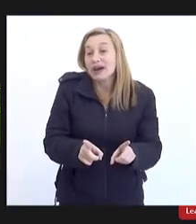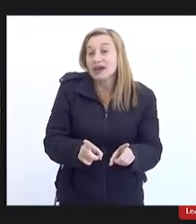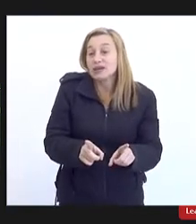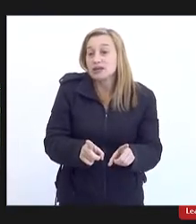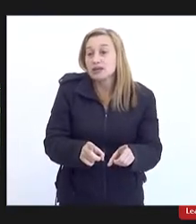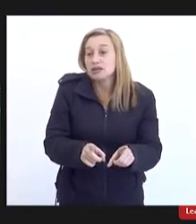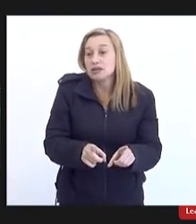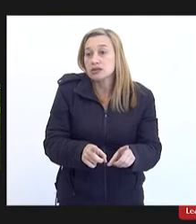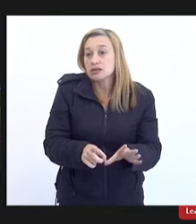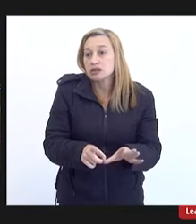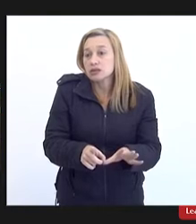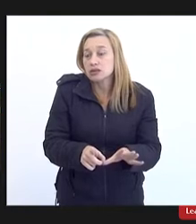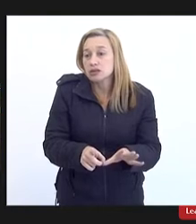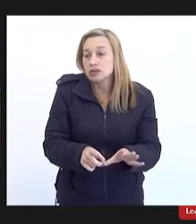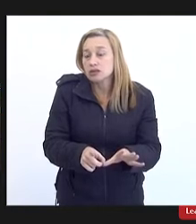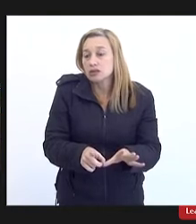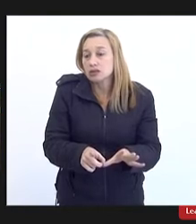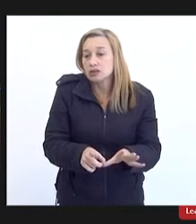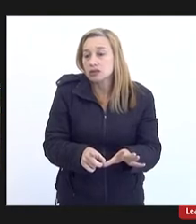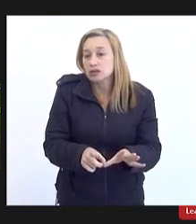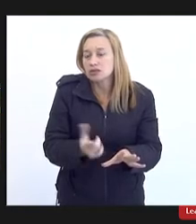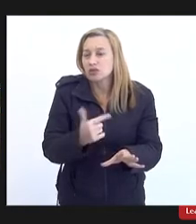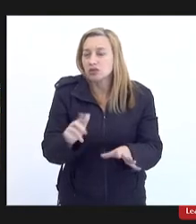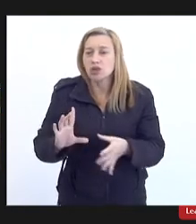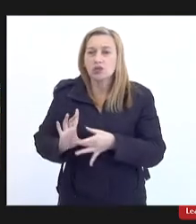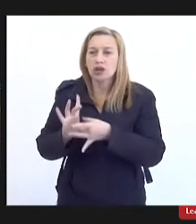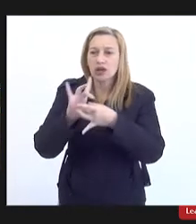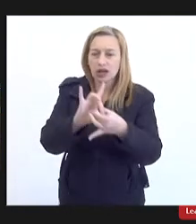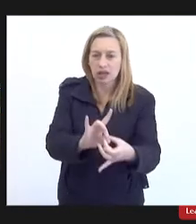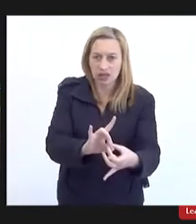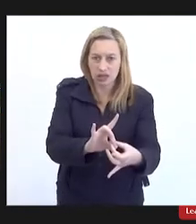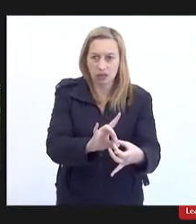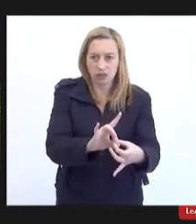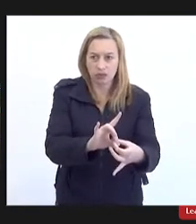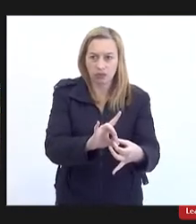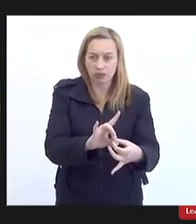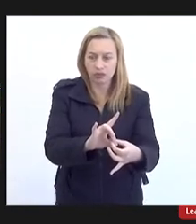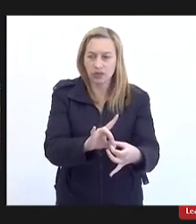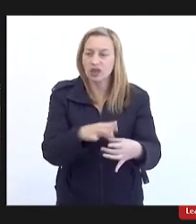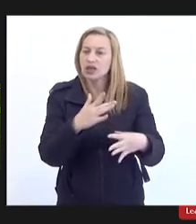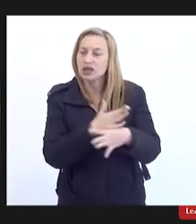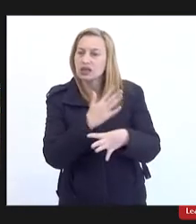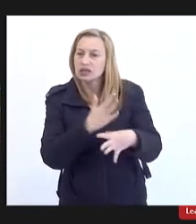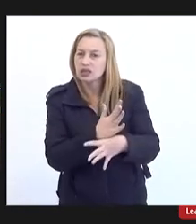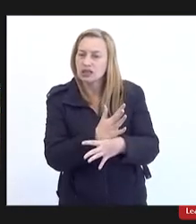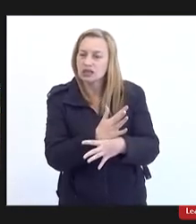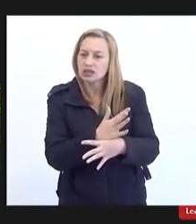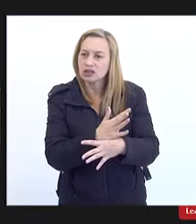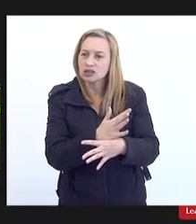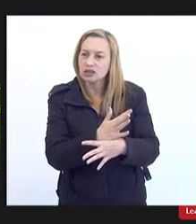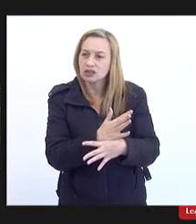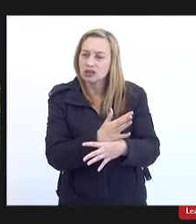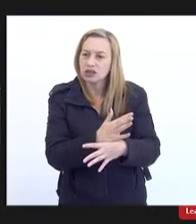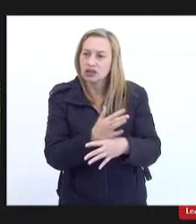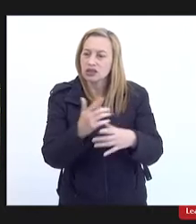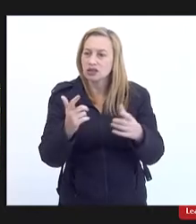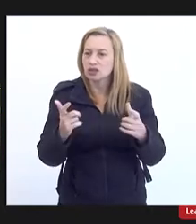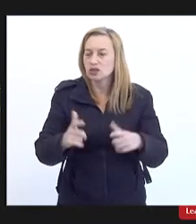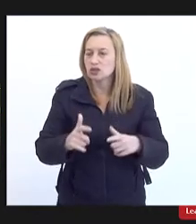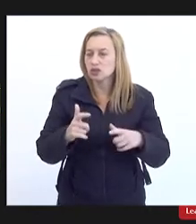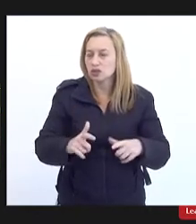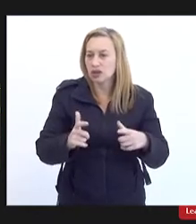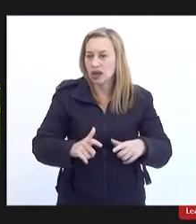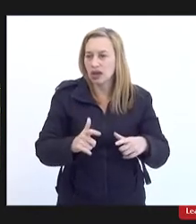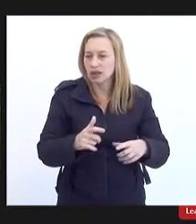não há uma ligação da cidade para essa estação dos bairros